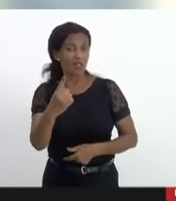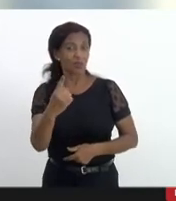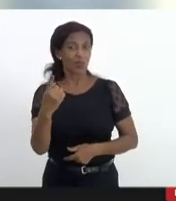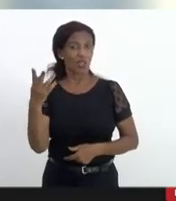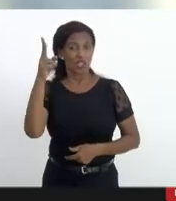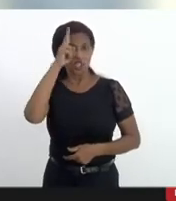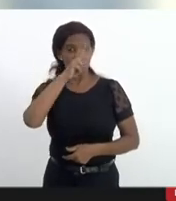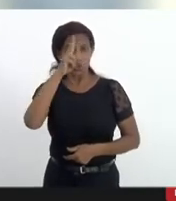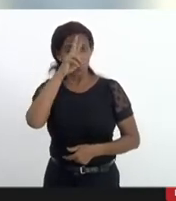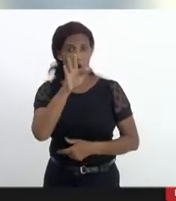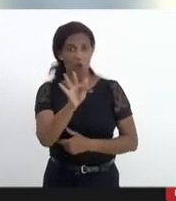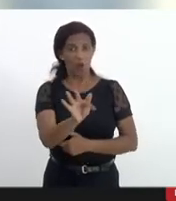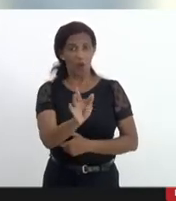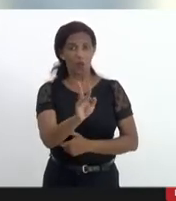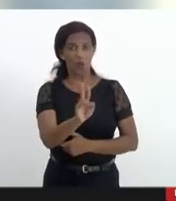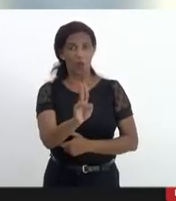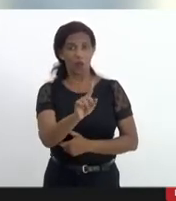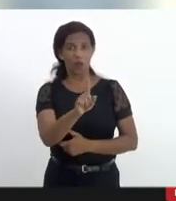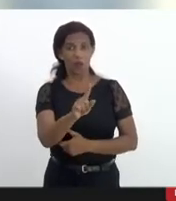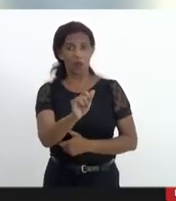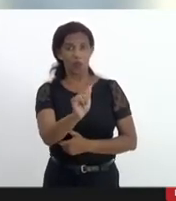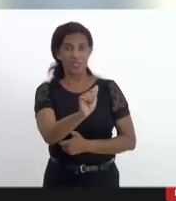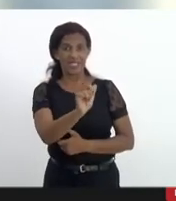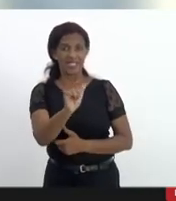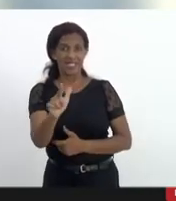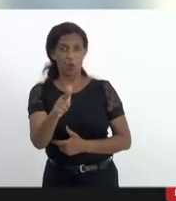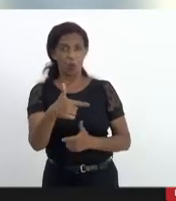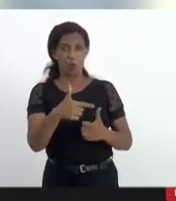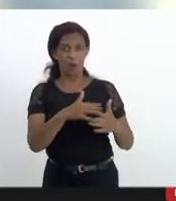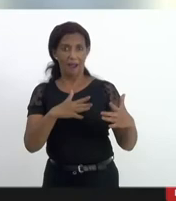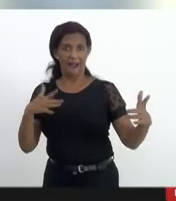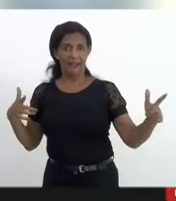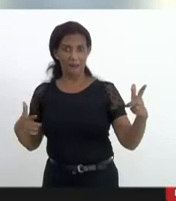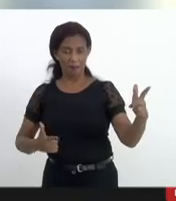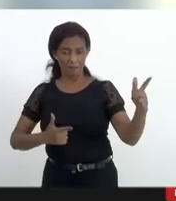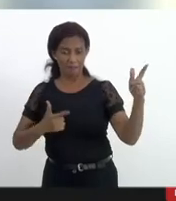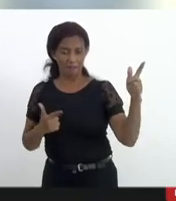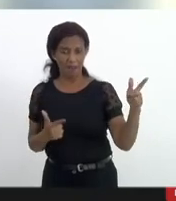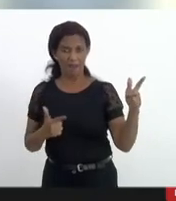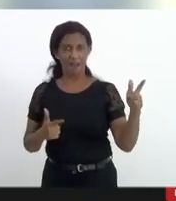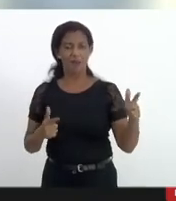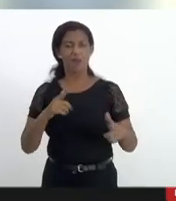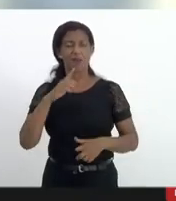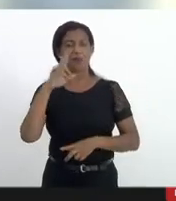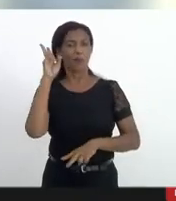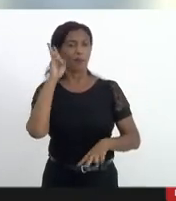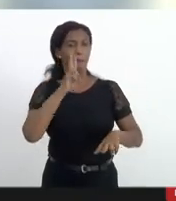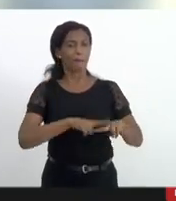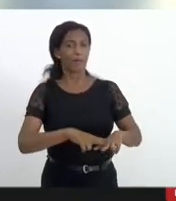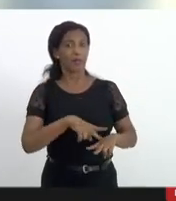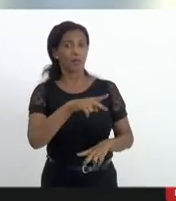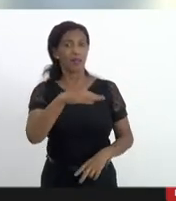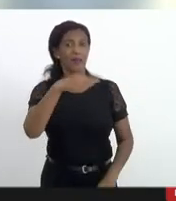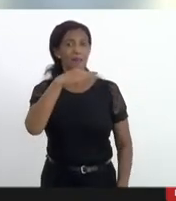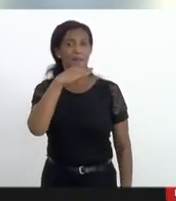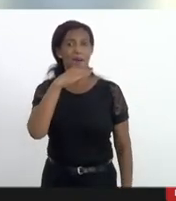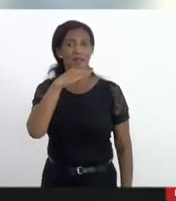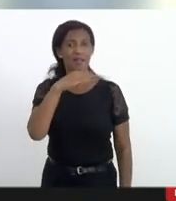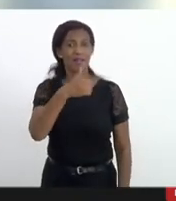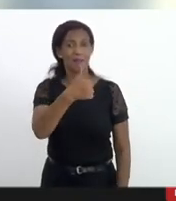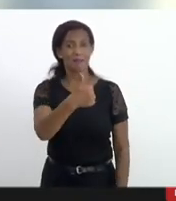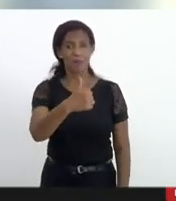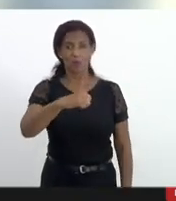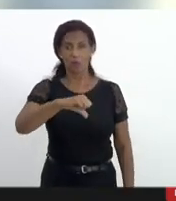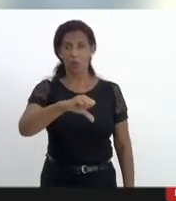de assalto aqui no Rio de Janeiro o primeiro fuzil de assalto foi apreendido em 1986 na comunidade da Mangueira mais uma